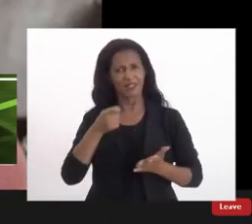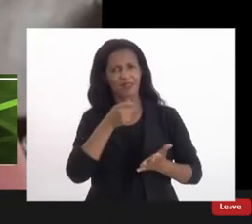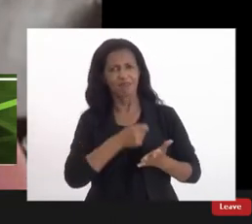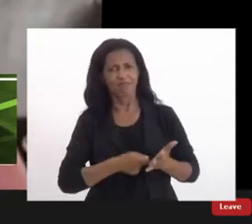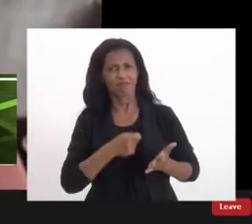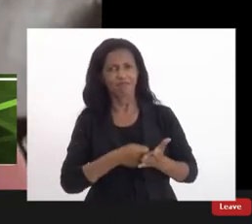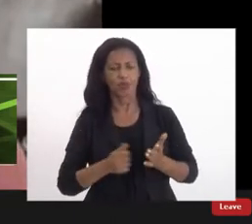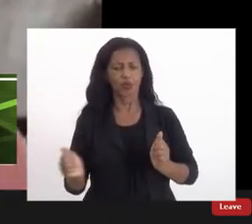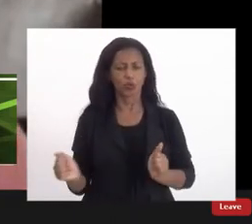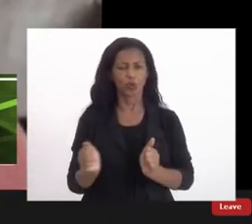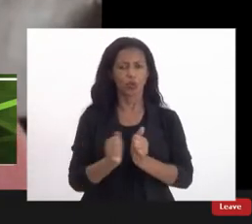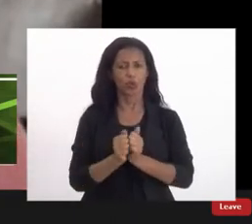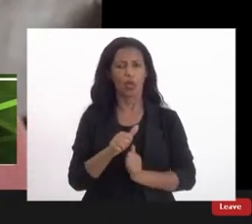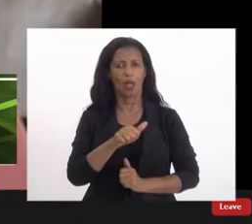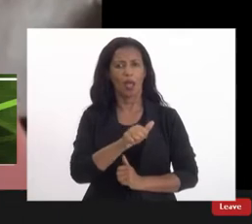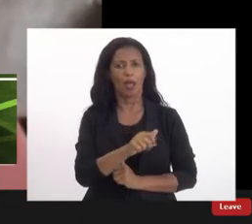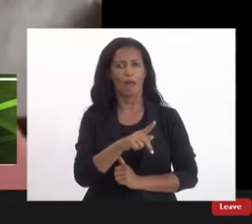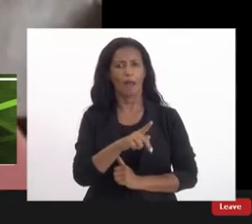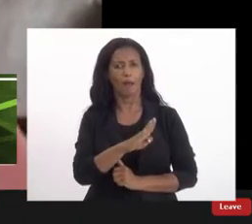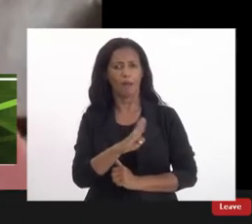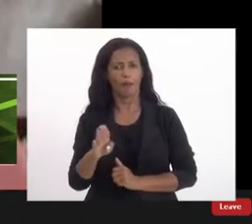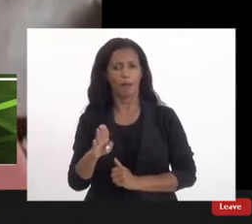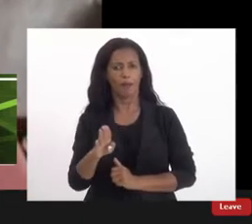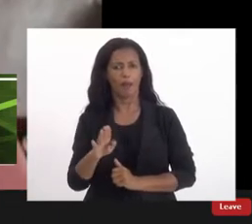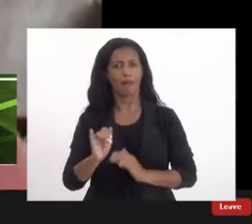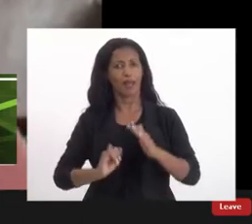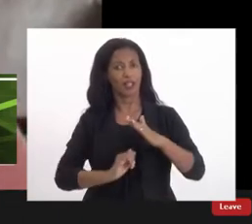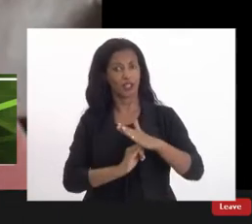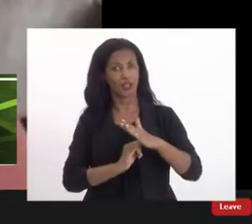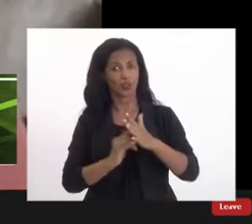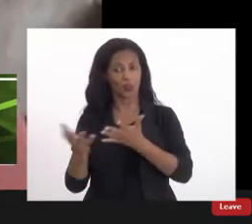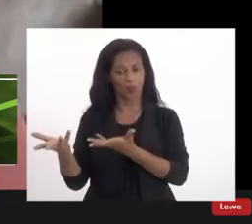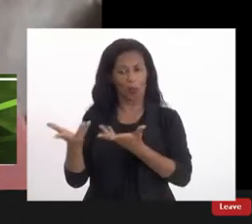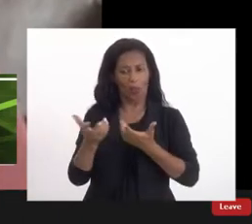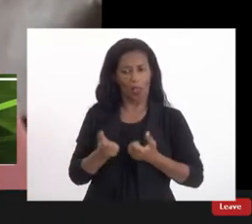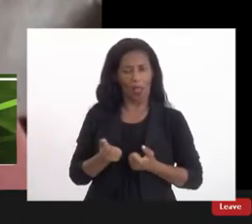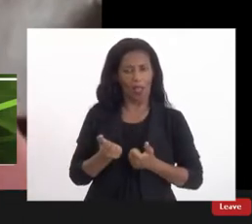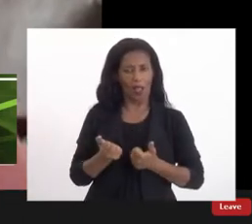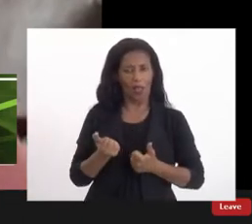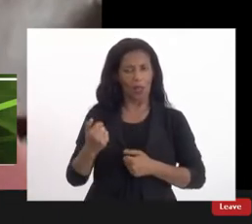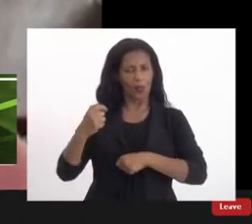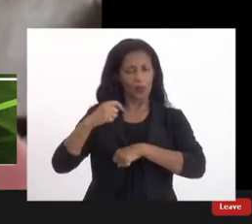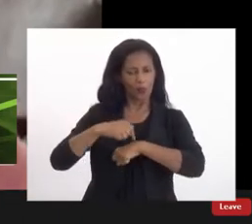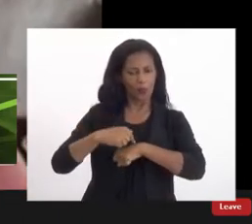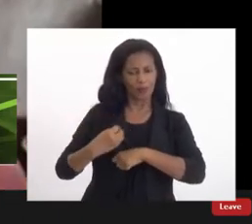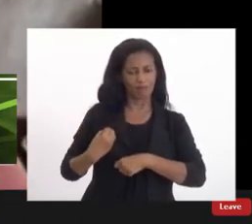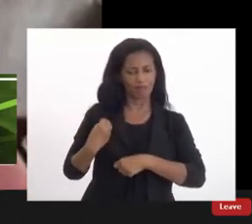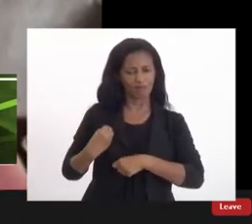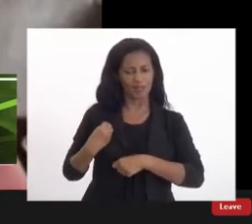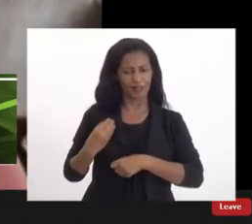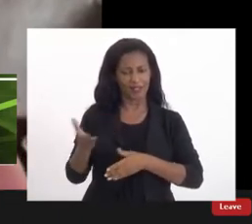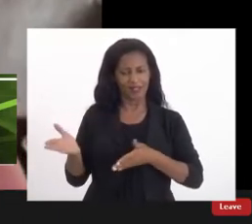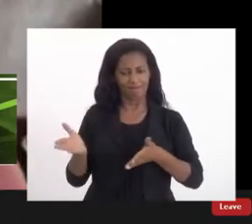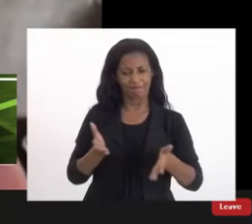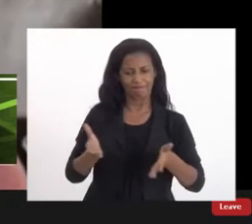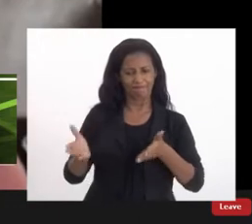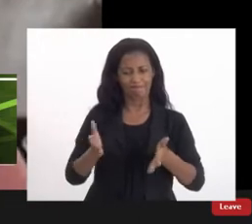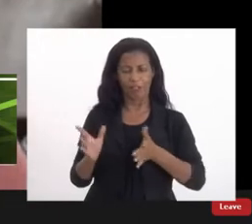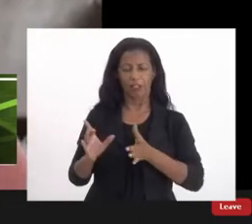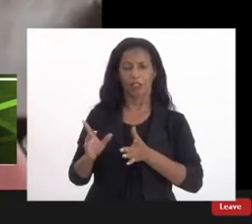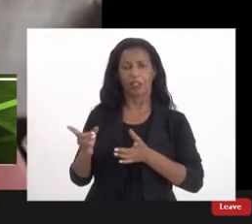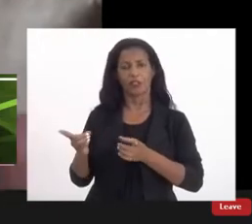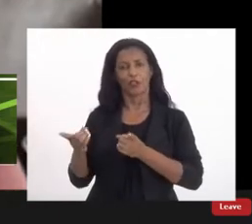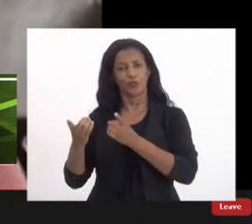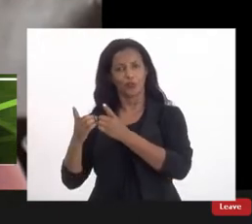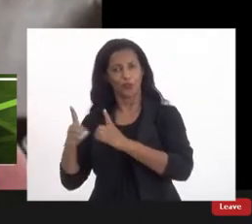junto a PABB que é a instituição que me acolheu num período da minha vida em que eu estava transicionando de um divórcio